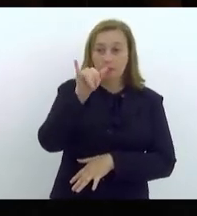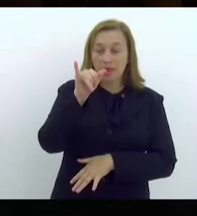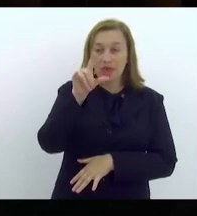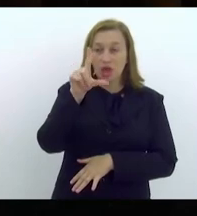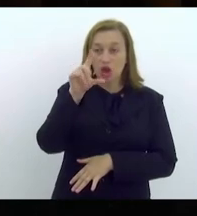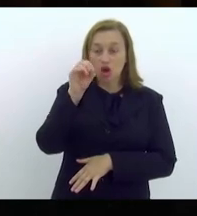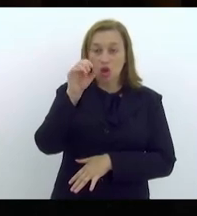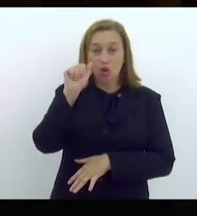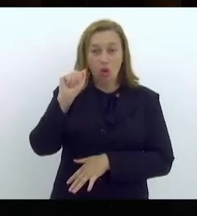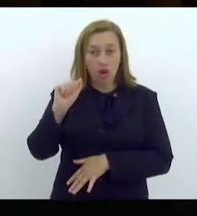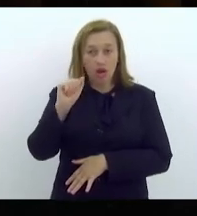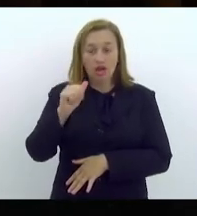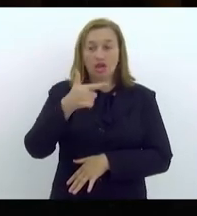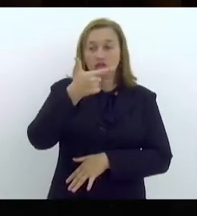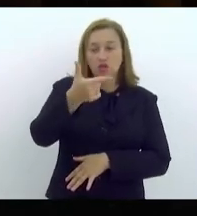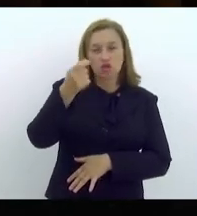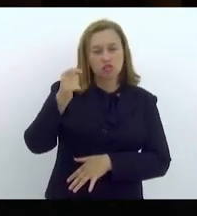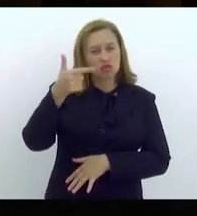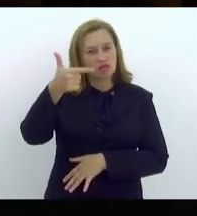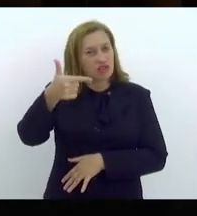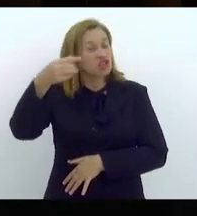para 2024.